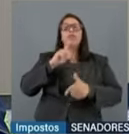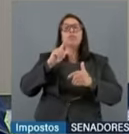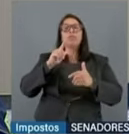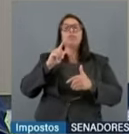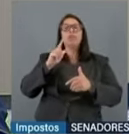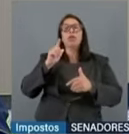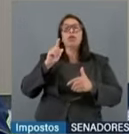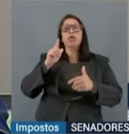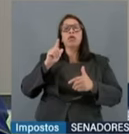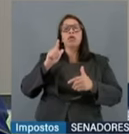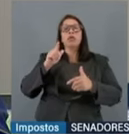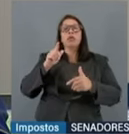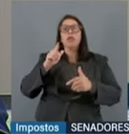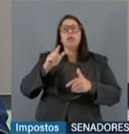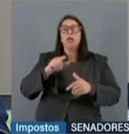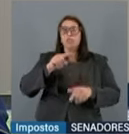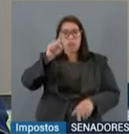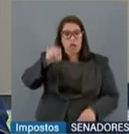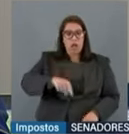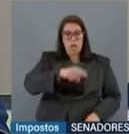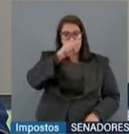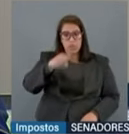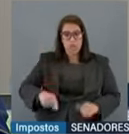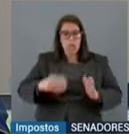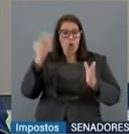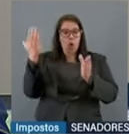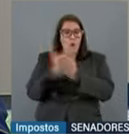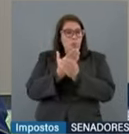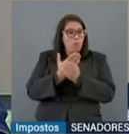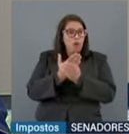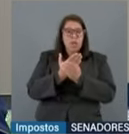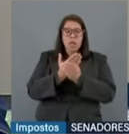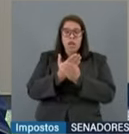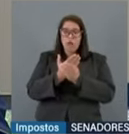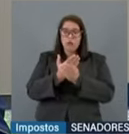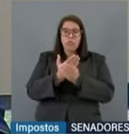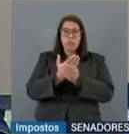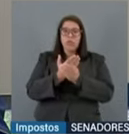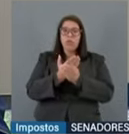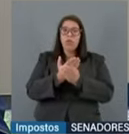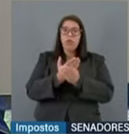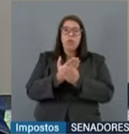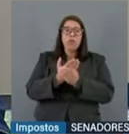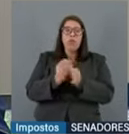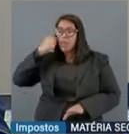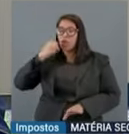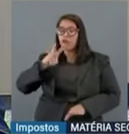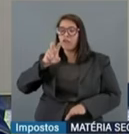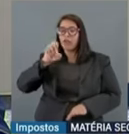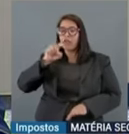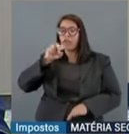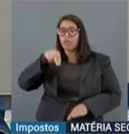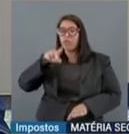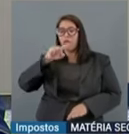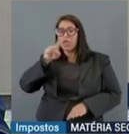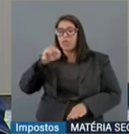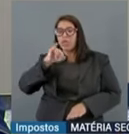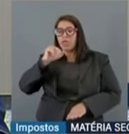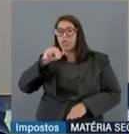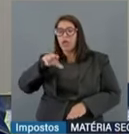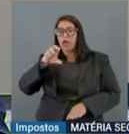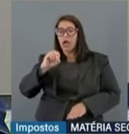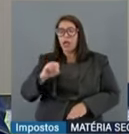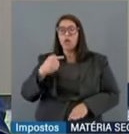a anulação dos seus processos e a absolvição em outros. Eu estou aqui